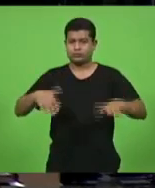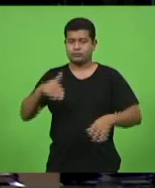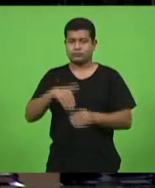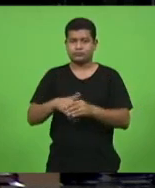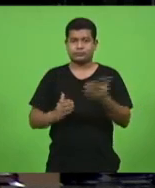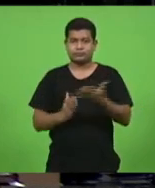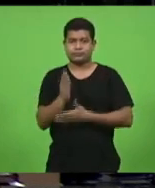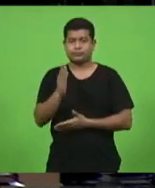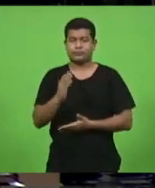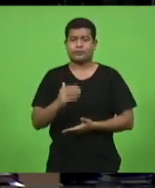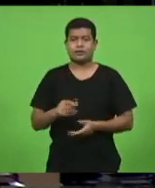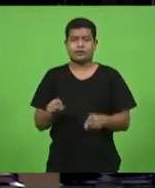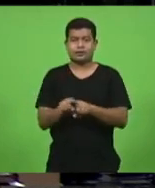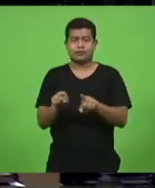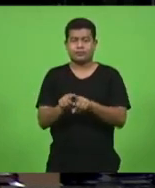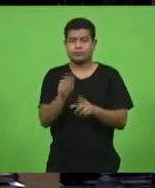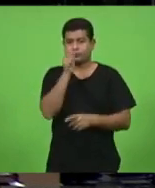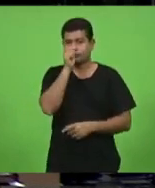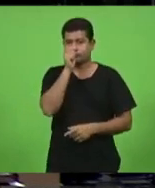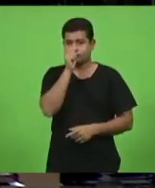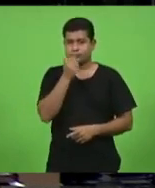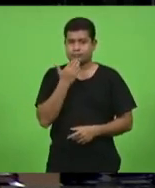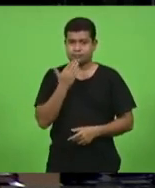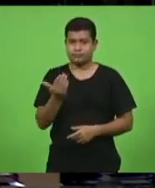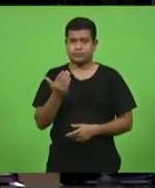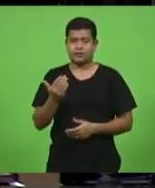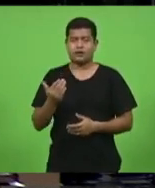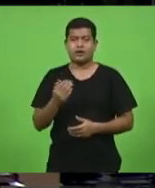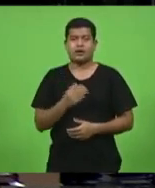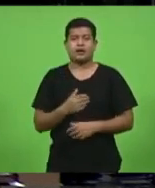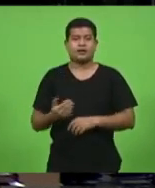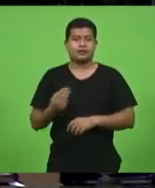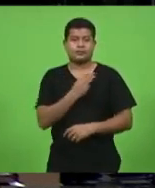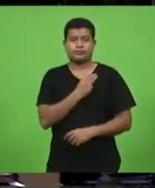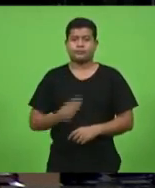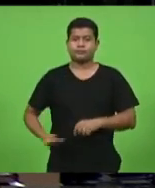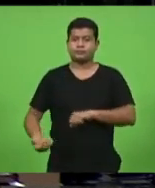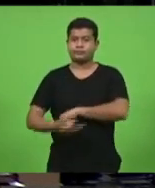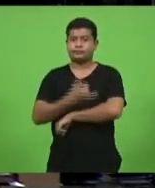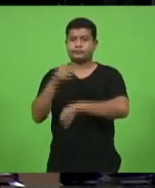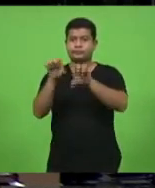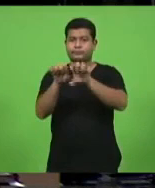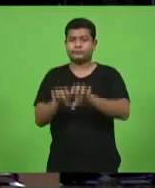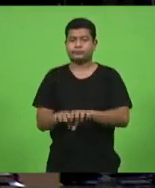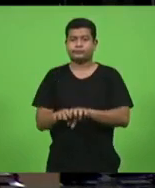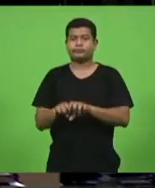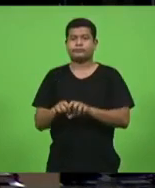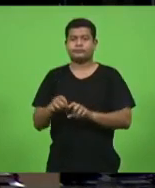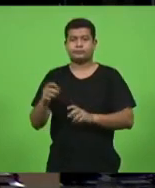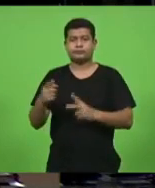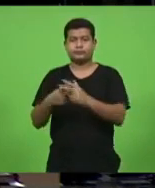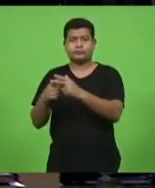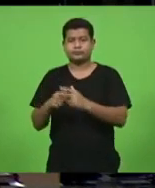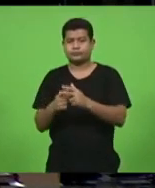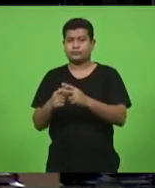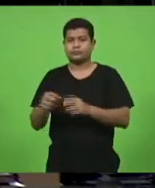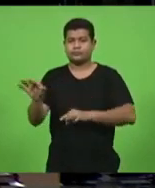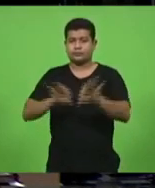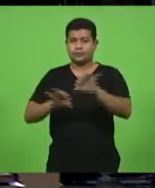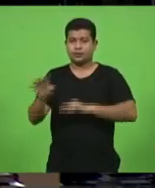João Amin também apelando ao ministro da infraestrutura que realize restauração para atenuar os índices de acidentes rodoviários na BR